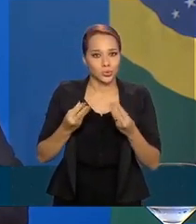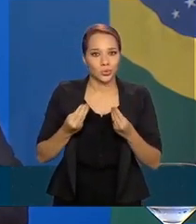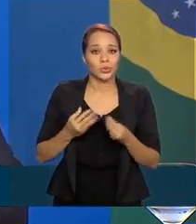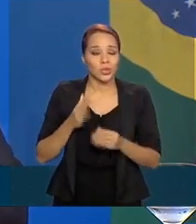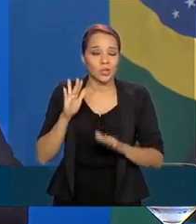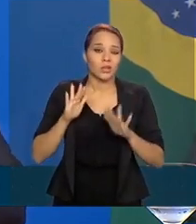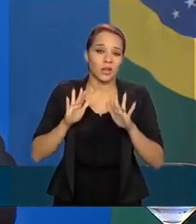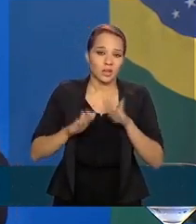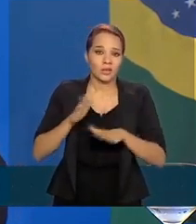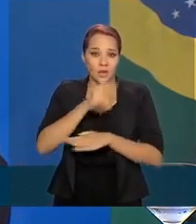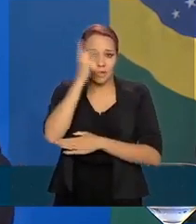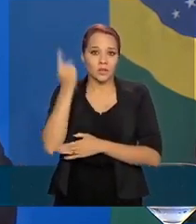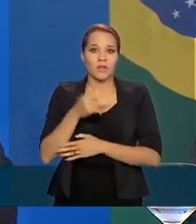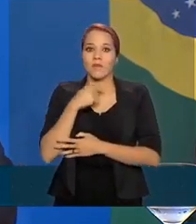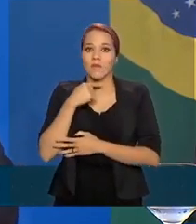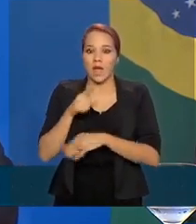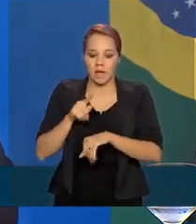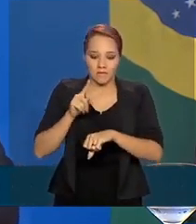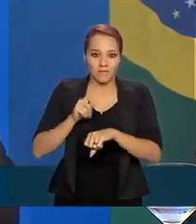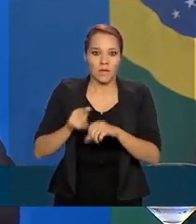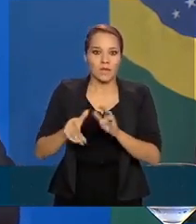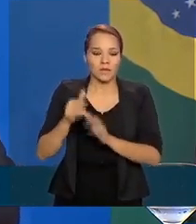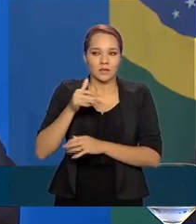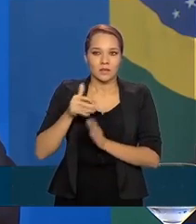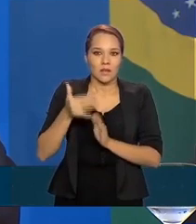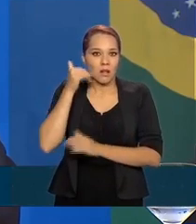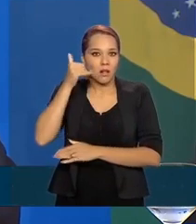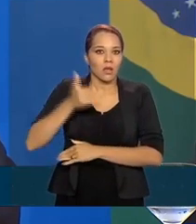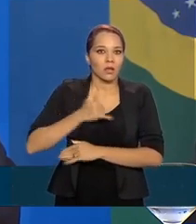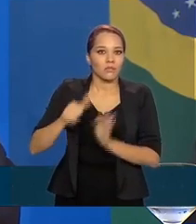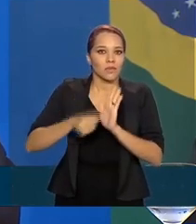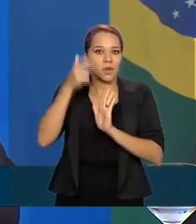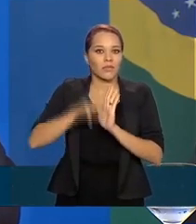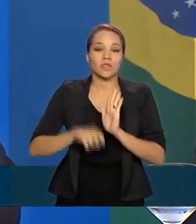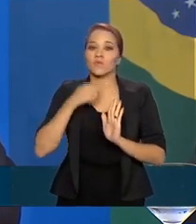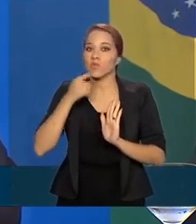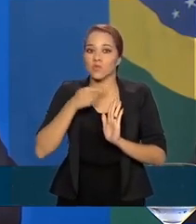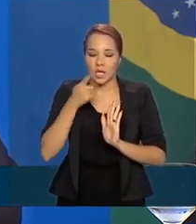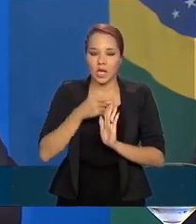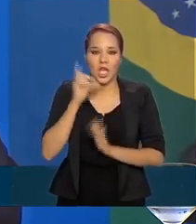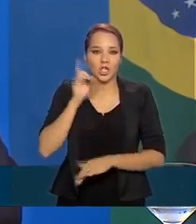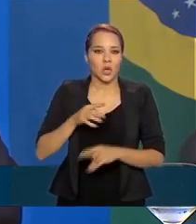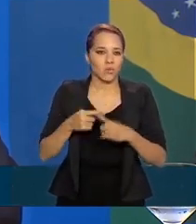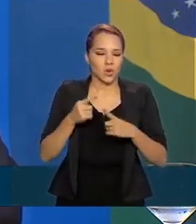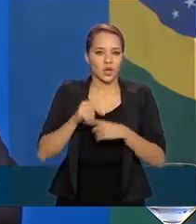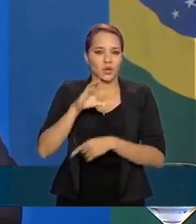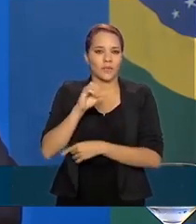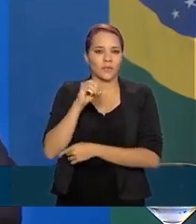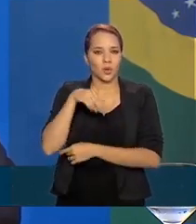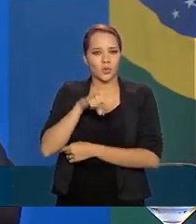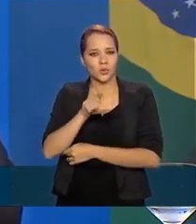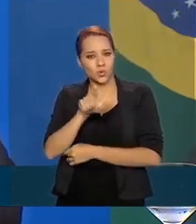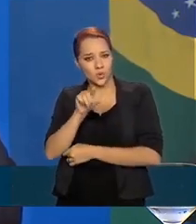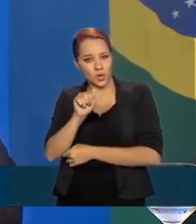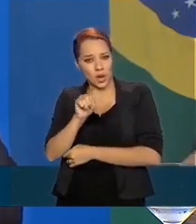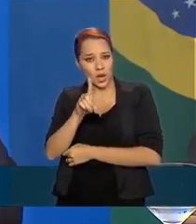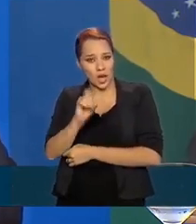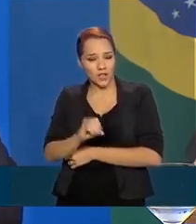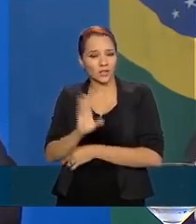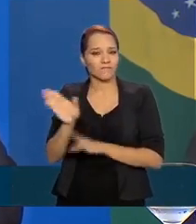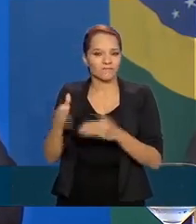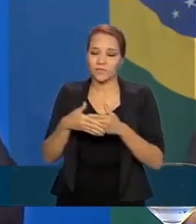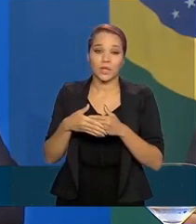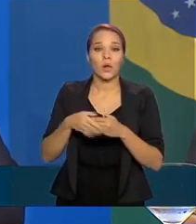de modo que às vezes as pessoas realmente no primeiro momento não conseguem, às vezes, o contato com o consulado. Isso não quer dizer que os consulados não estejam funcionando. Tem